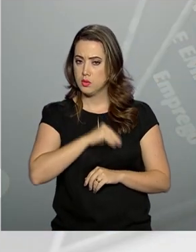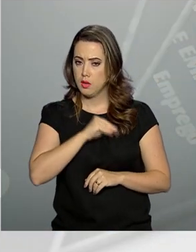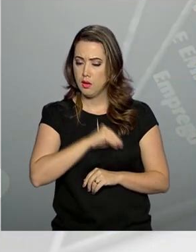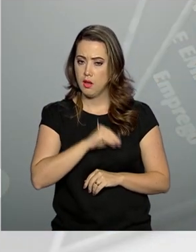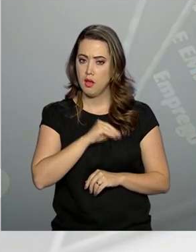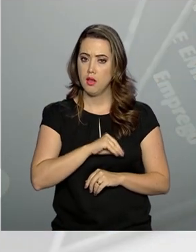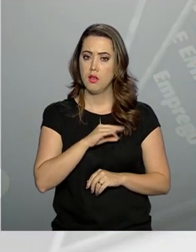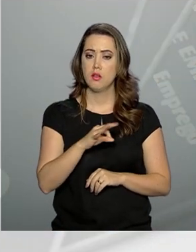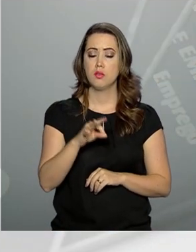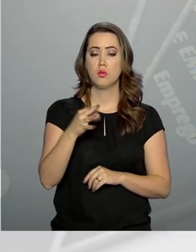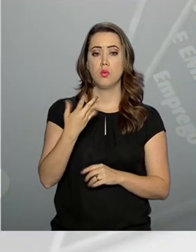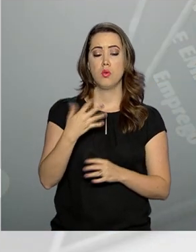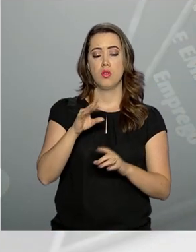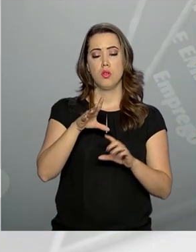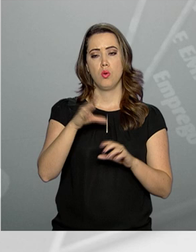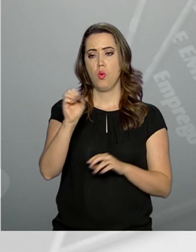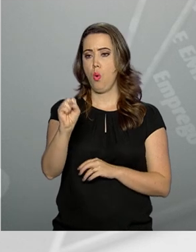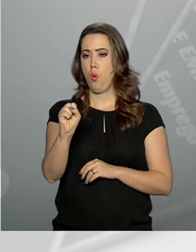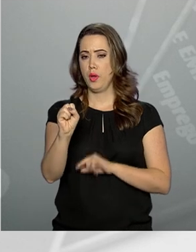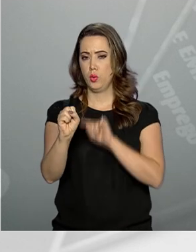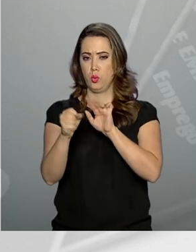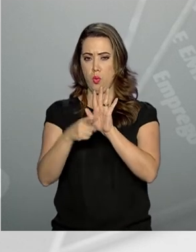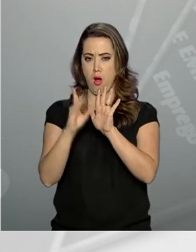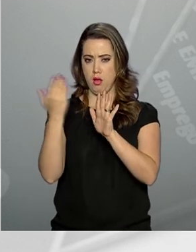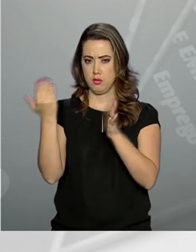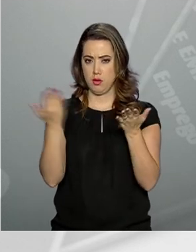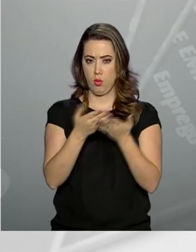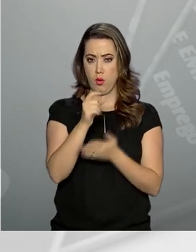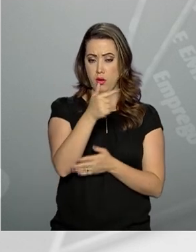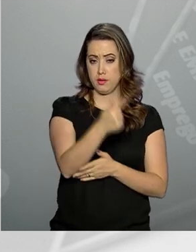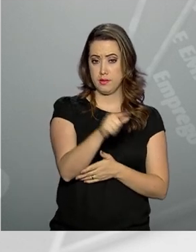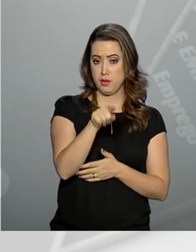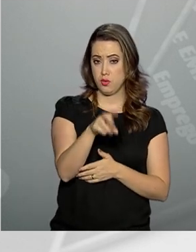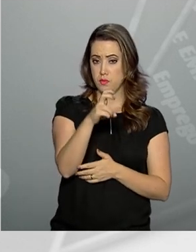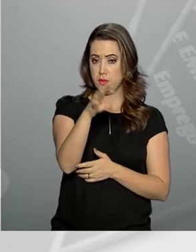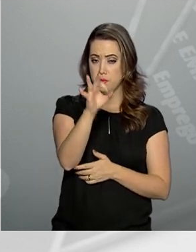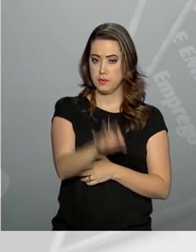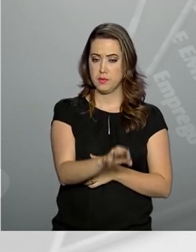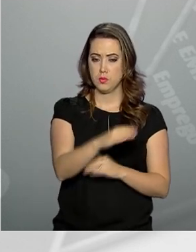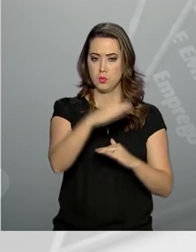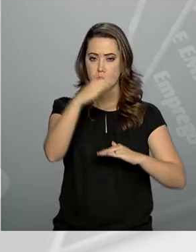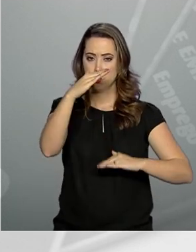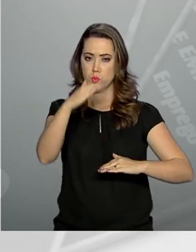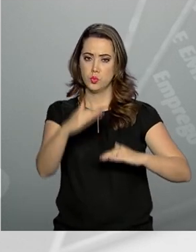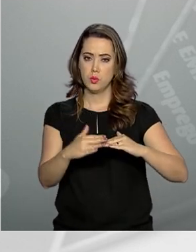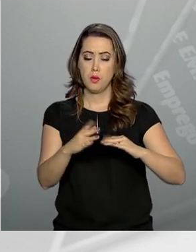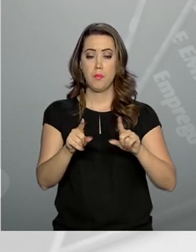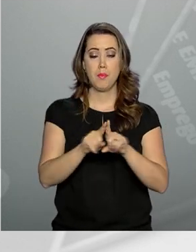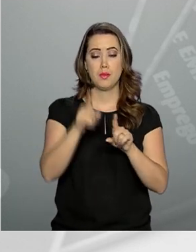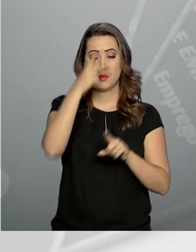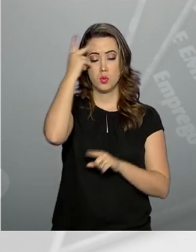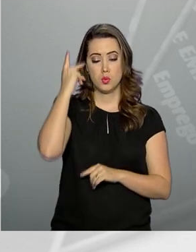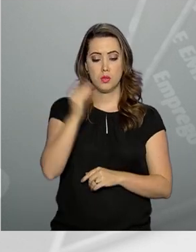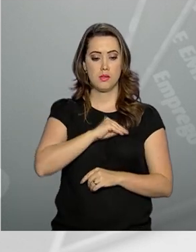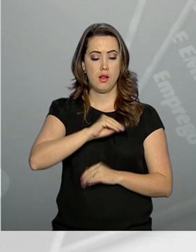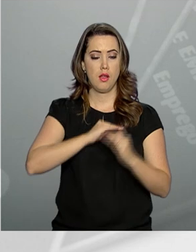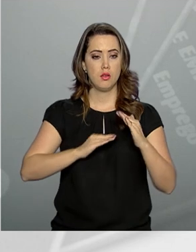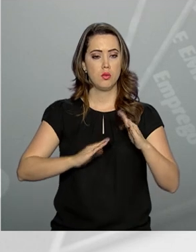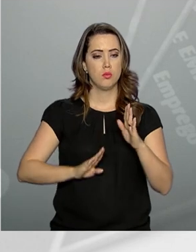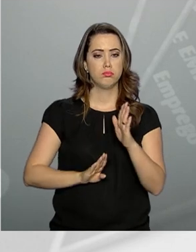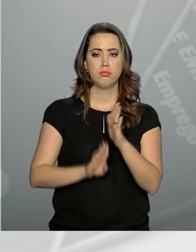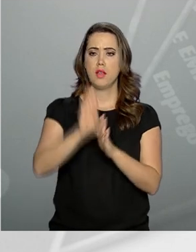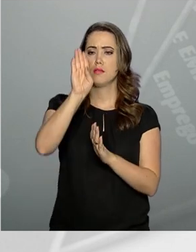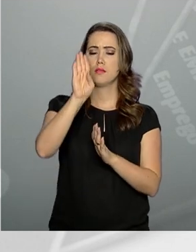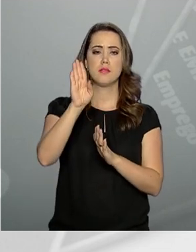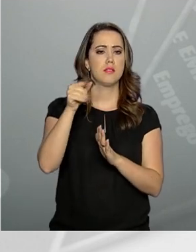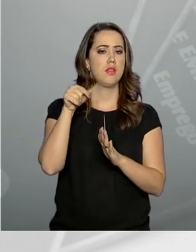terá alíquota reduzida de 8 para 7,5% Já para quem ganha acima do teto da previdência Ou seja, R